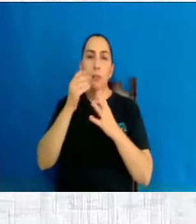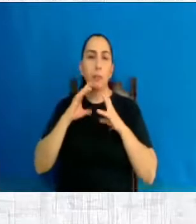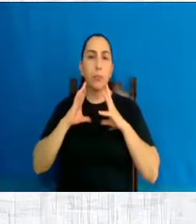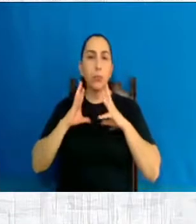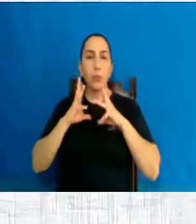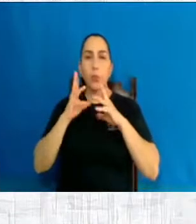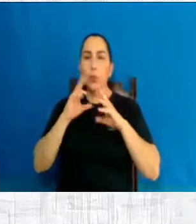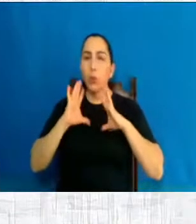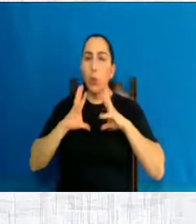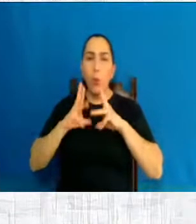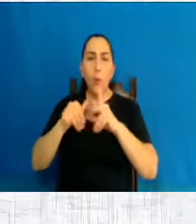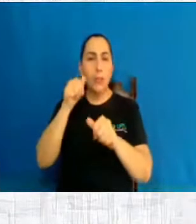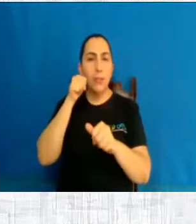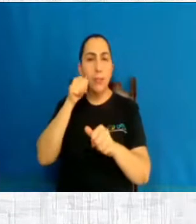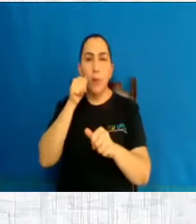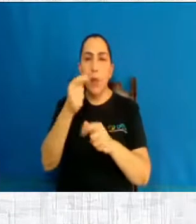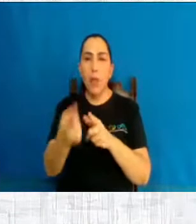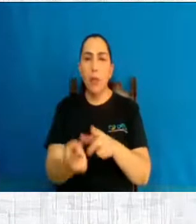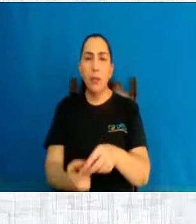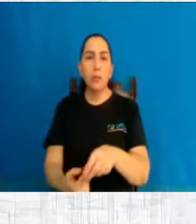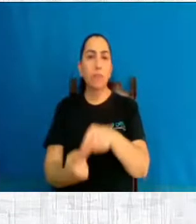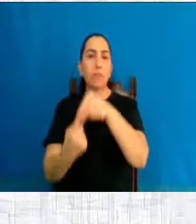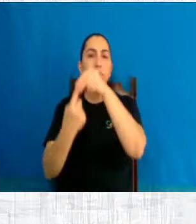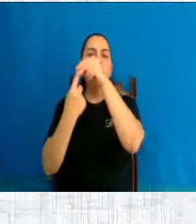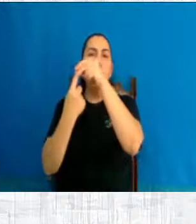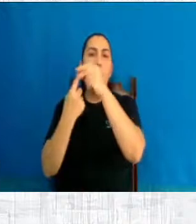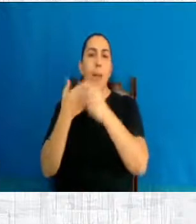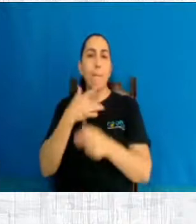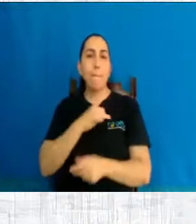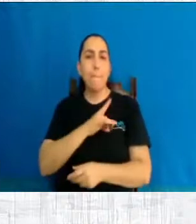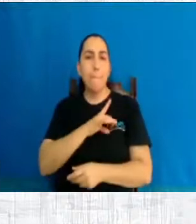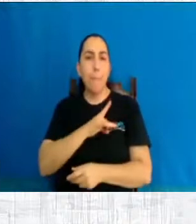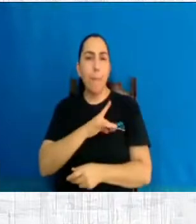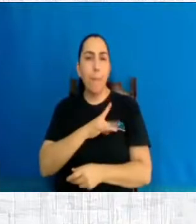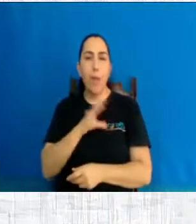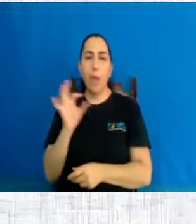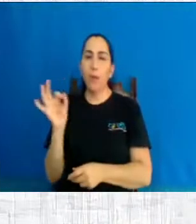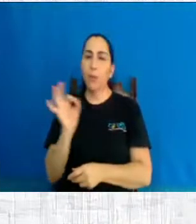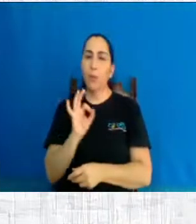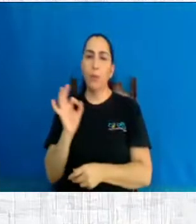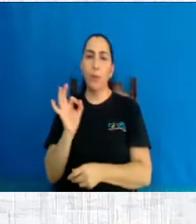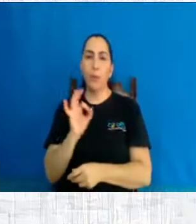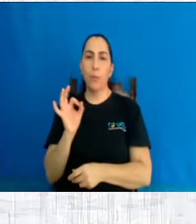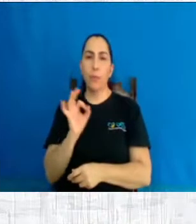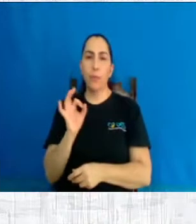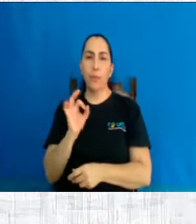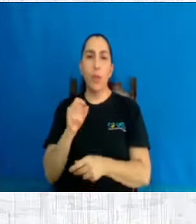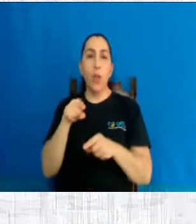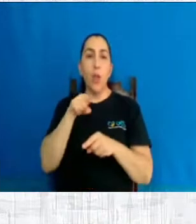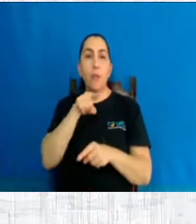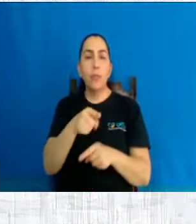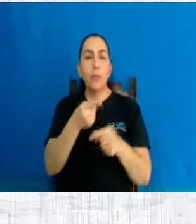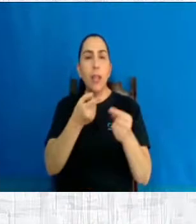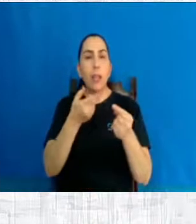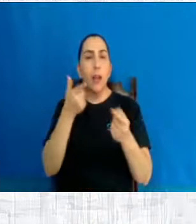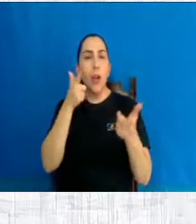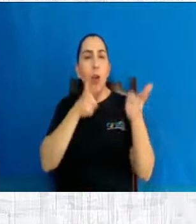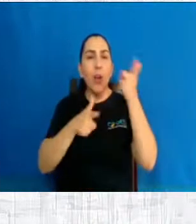as mulheres, não temas, Maria, a gente não deve ter medo, porque conquistaste a benevolência do Senhor,